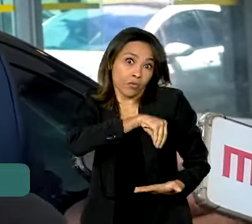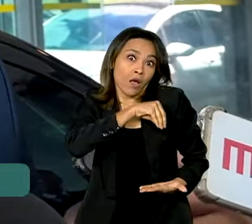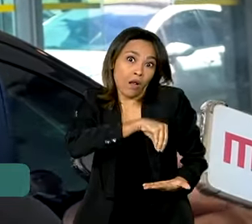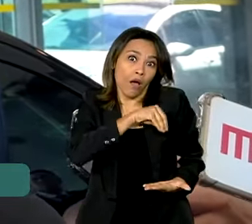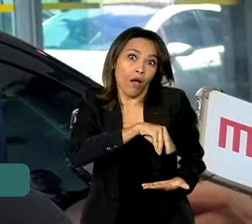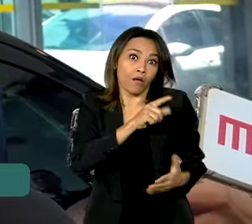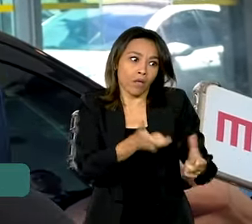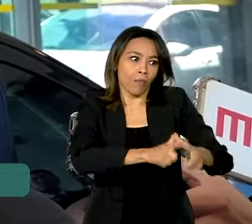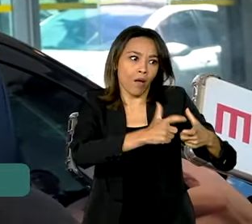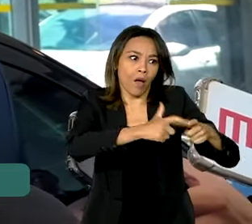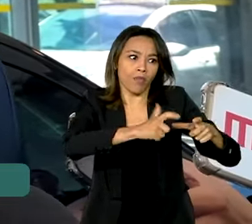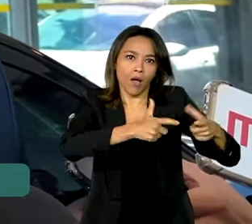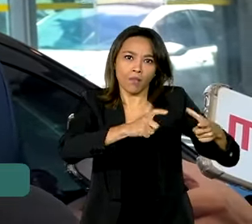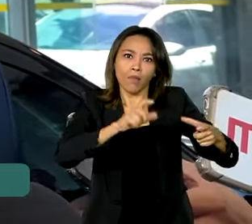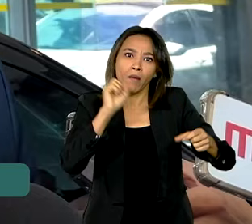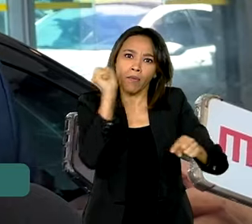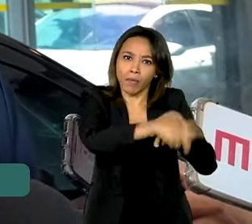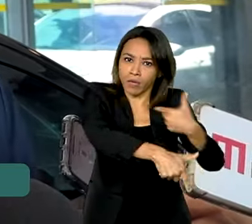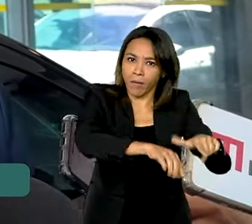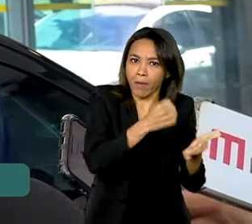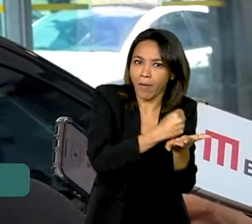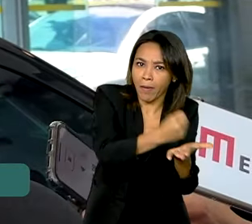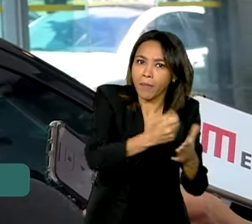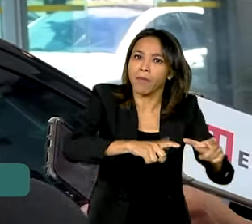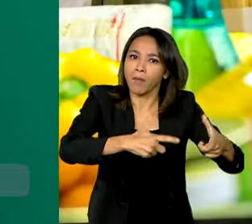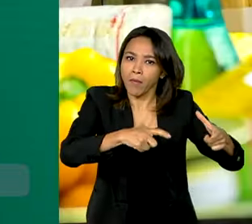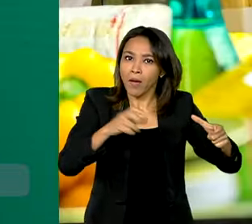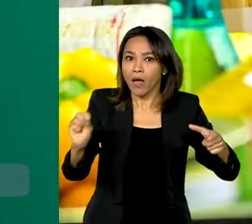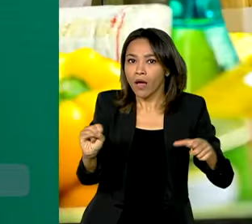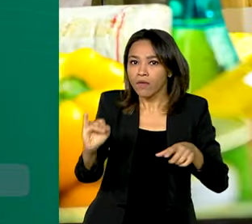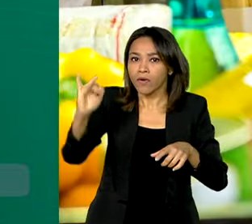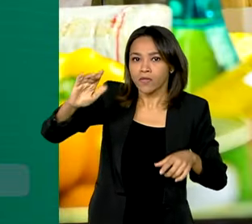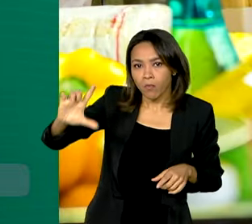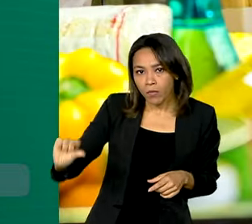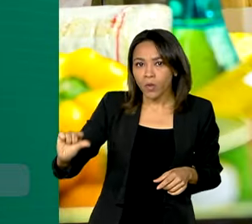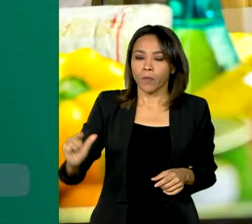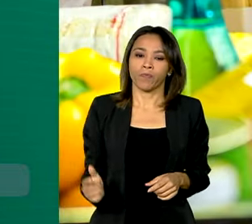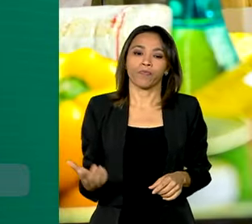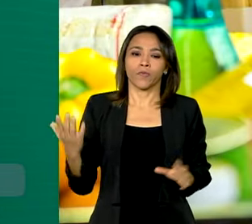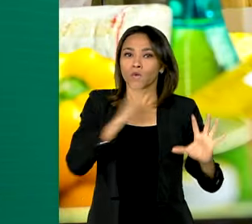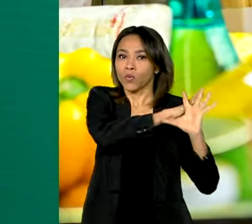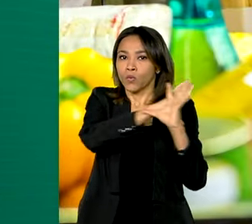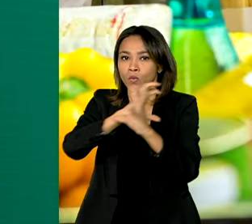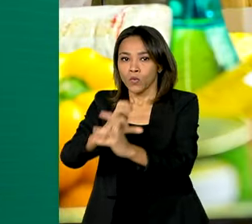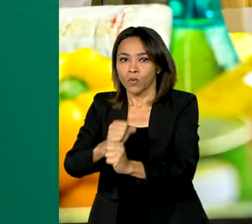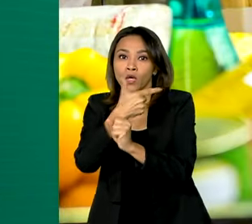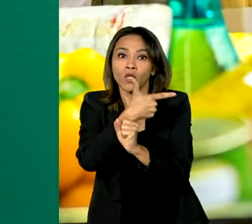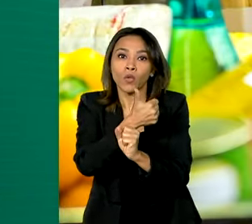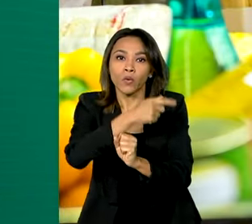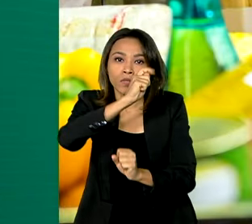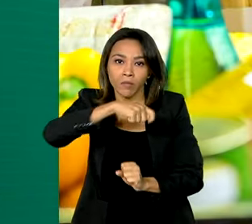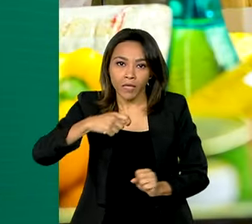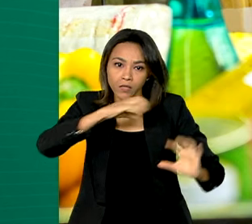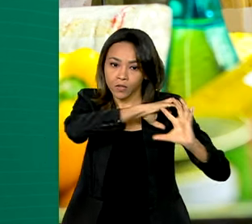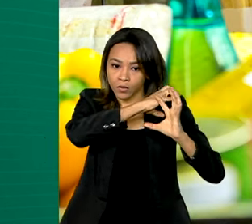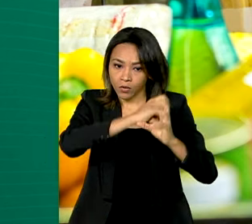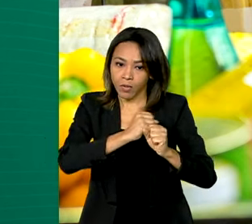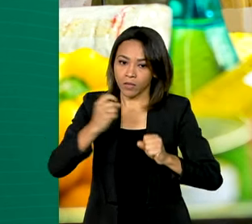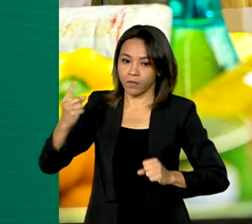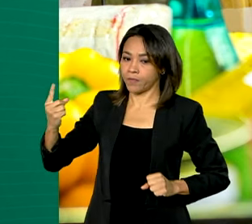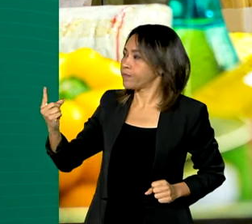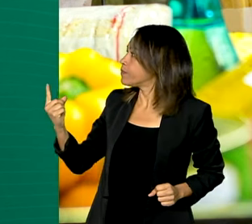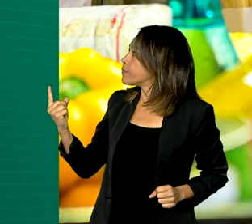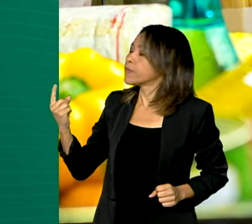crescendo, o emprego está crescendo, com a inflação baixa. Nos últimos 12 meses, a inflação total foi de 3